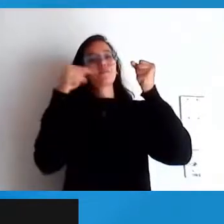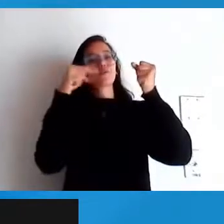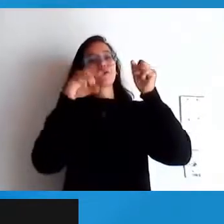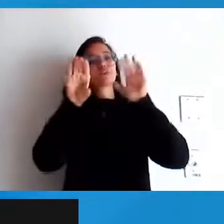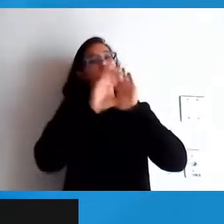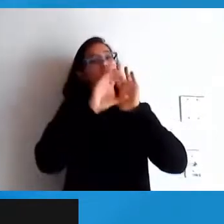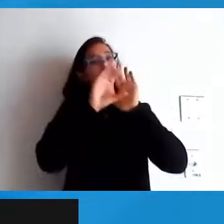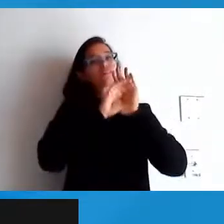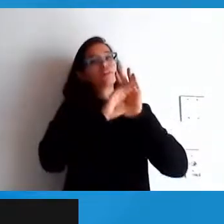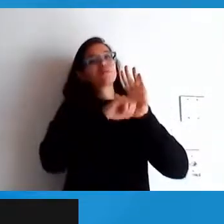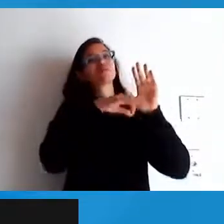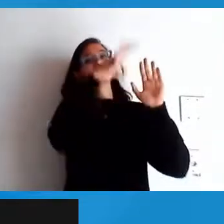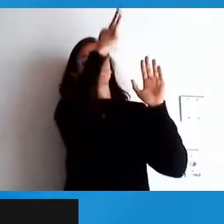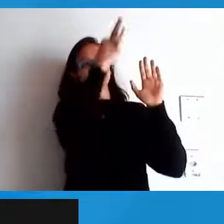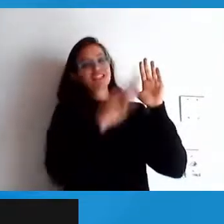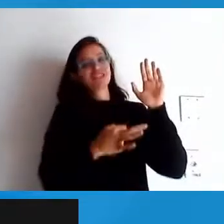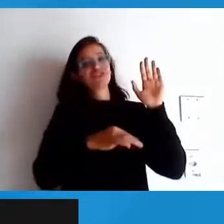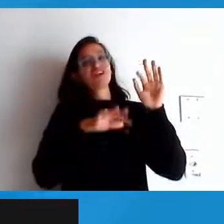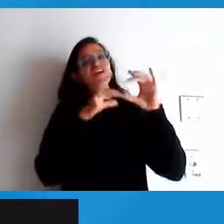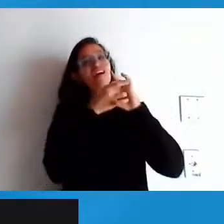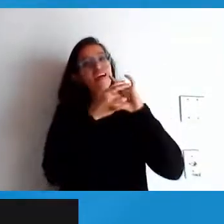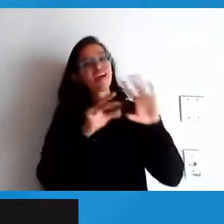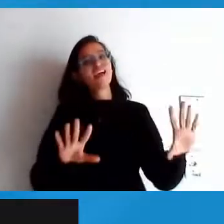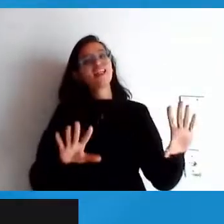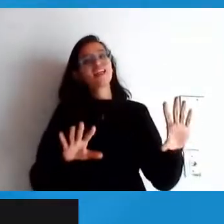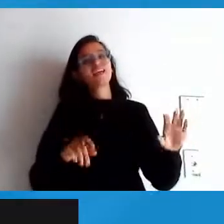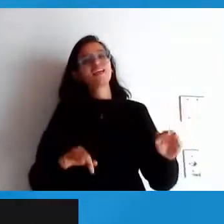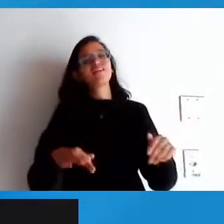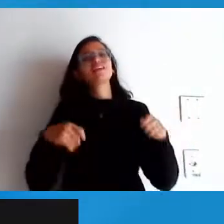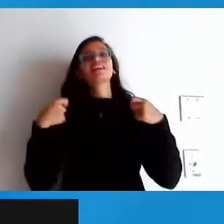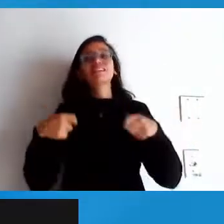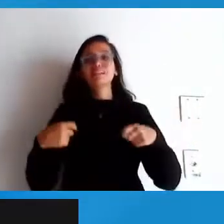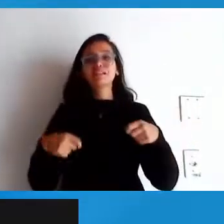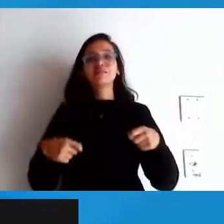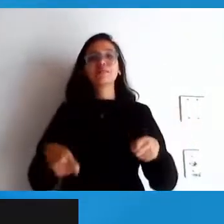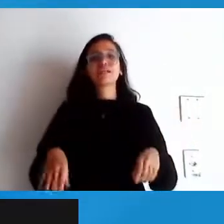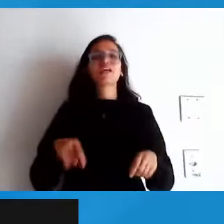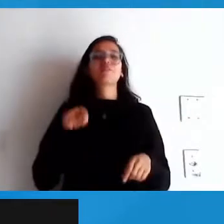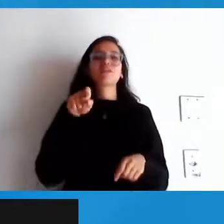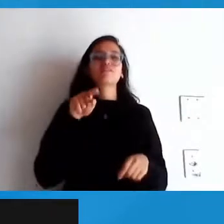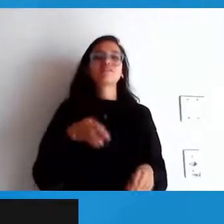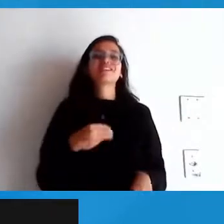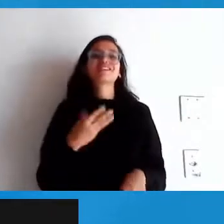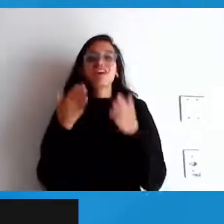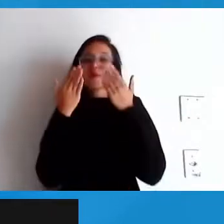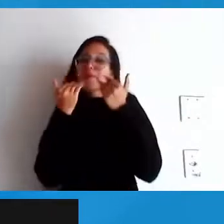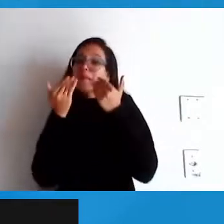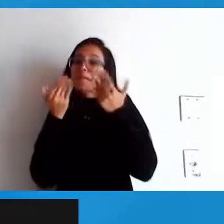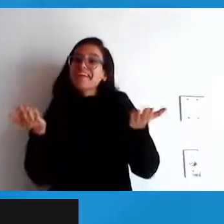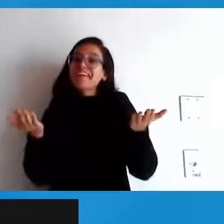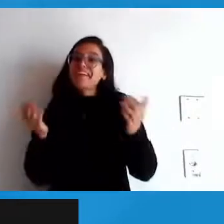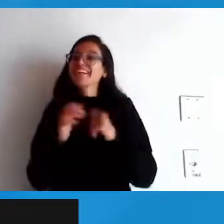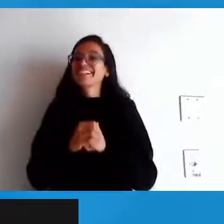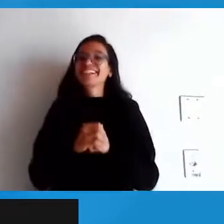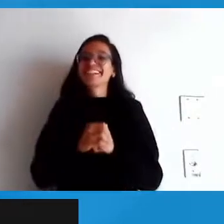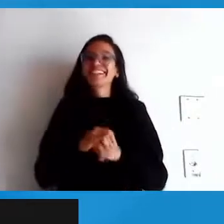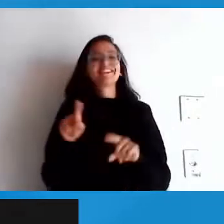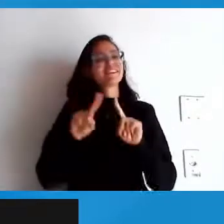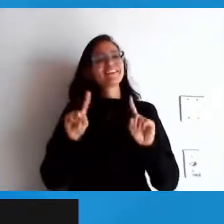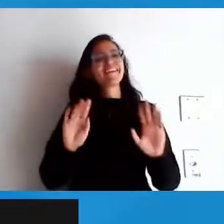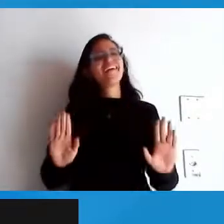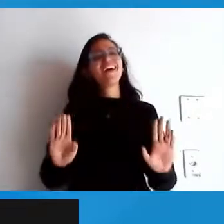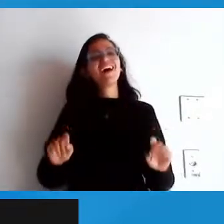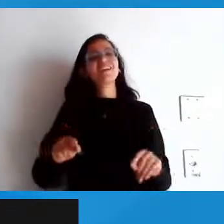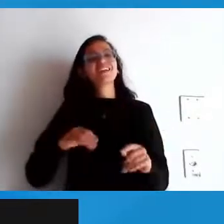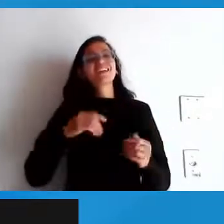documentação livre e você poder também se sustentar porque a gente precisa comer então não tem nada de errado nada